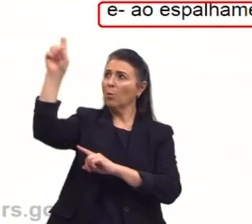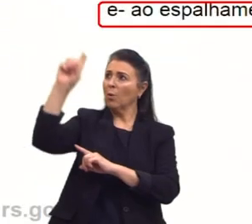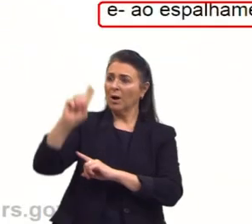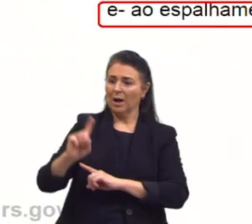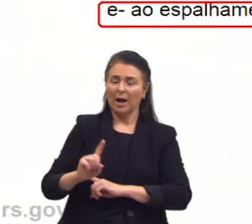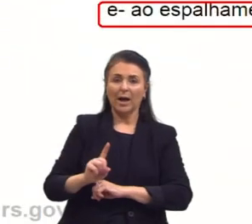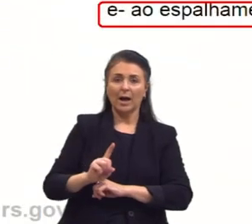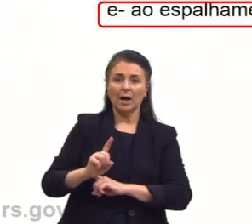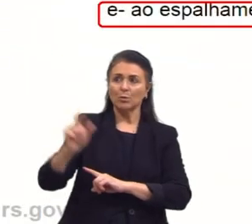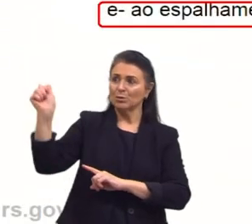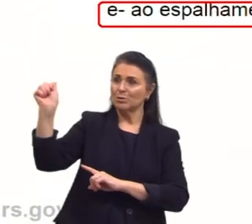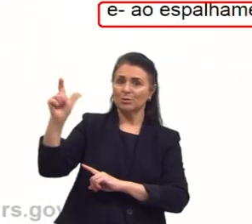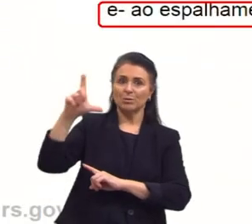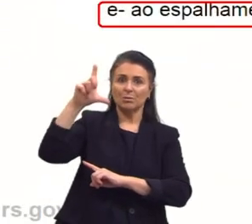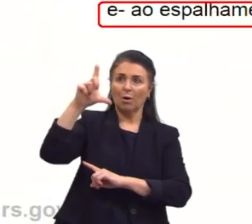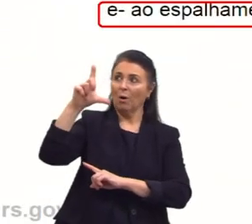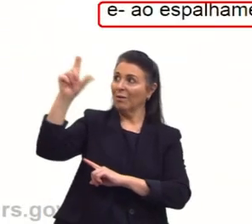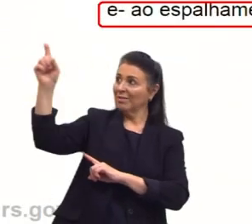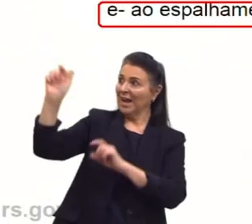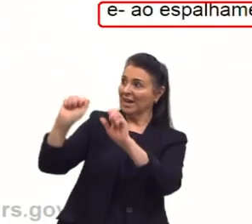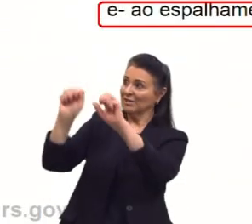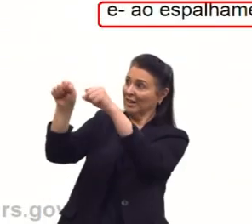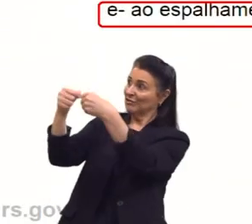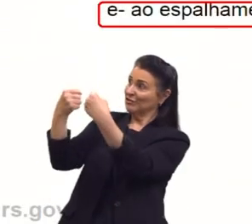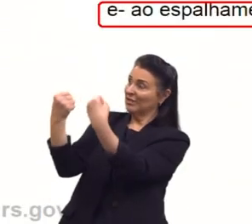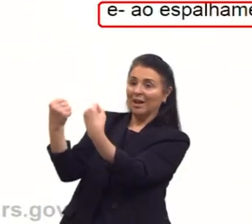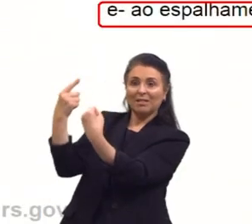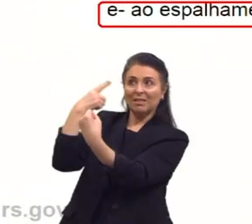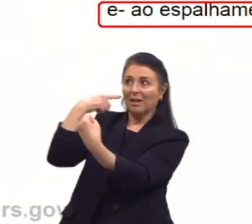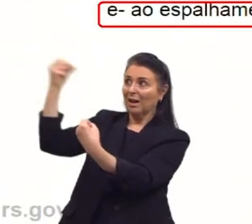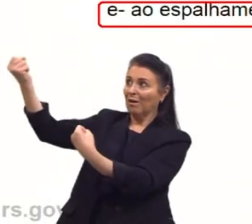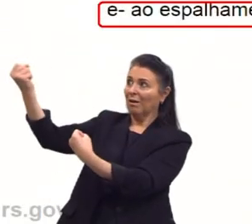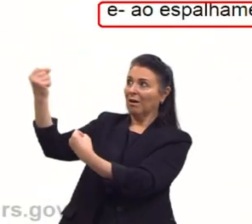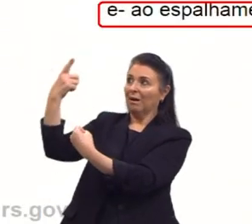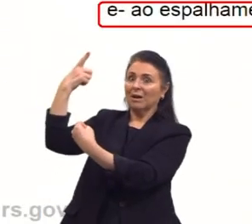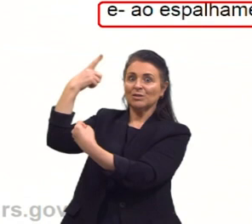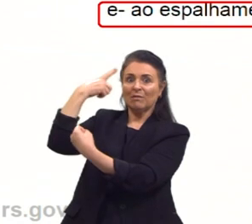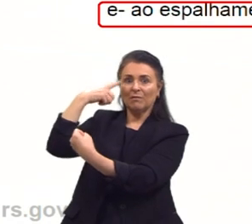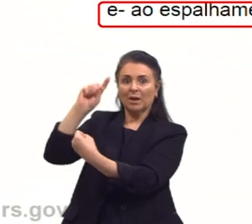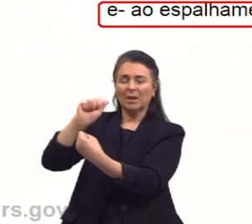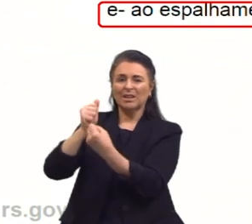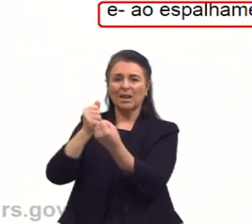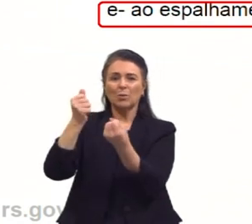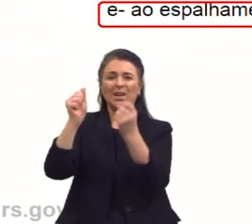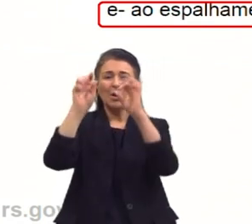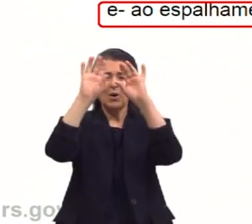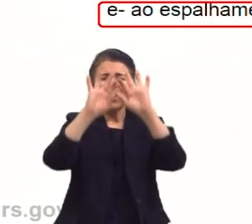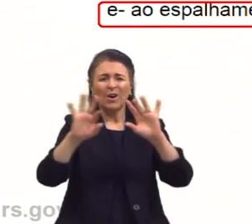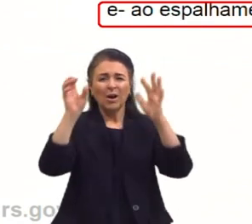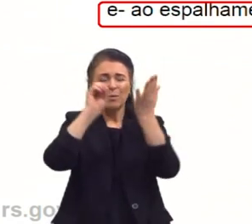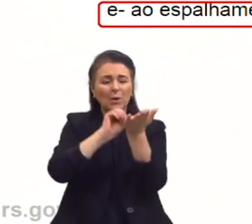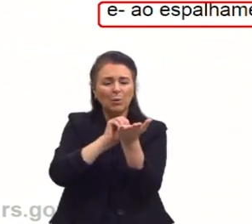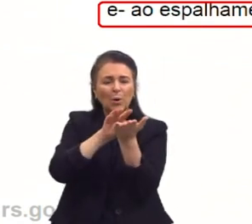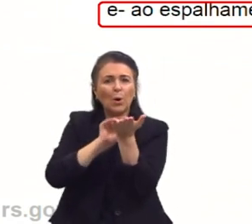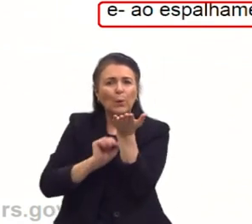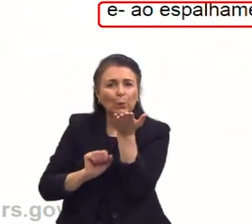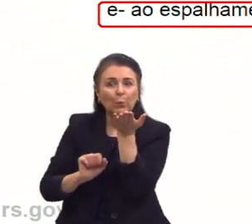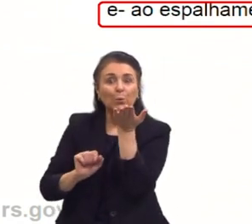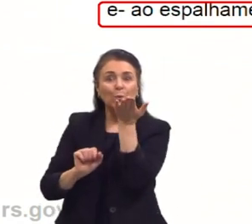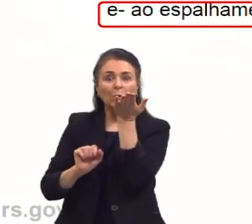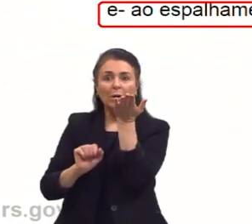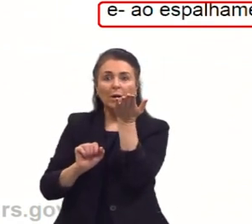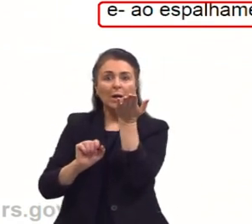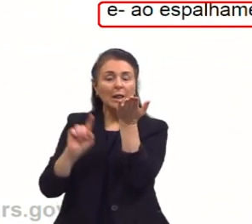sol entrando pela nossa janela, a gente vai verificar através daquele raio a poeira da roupa de cama, e não é poeira de sujeira,